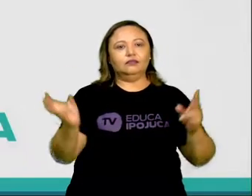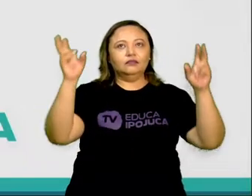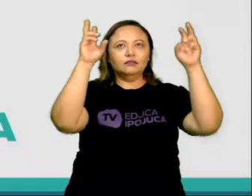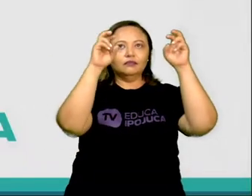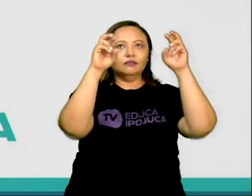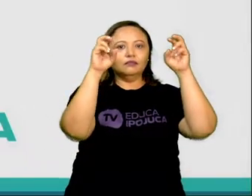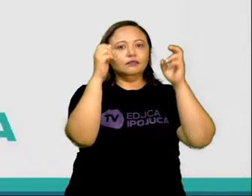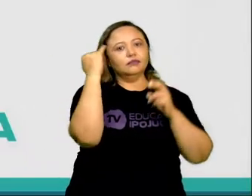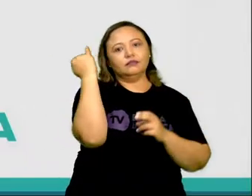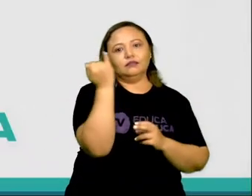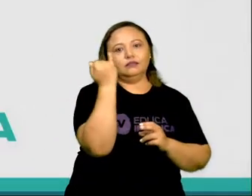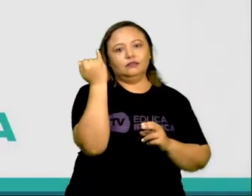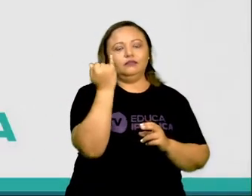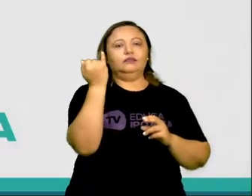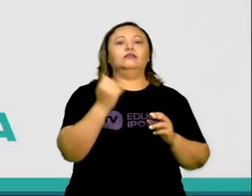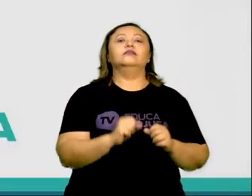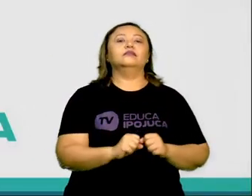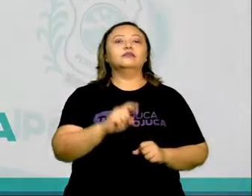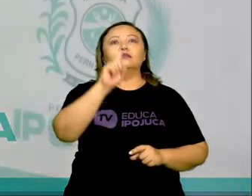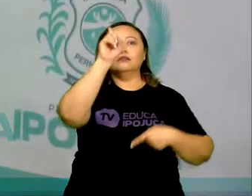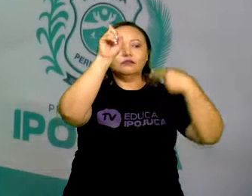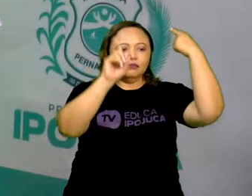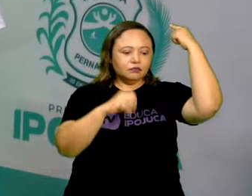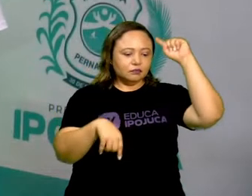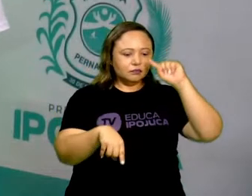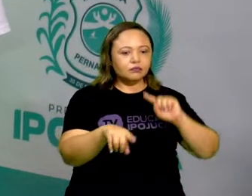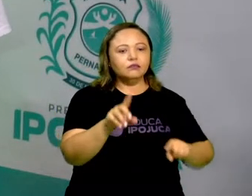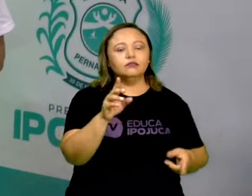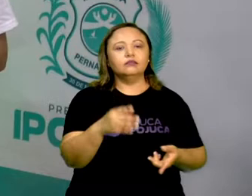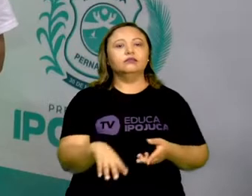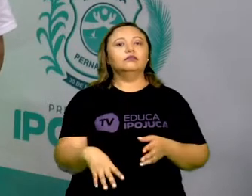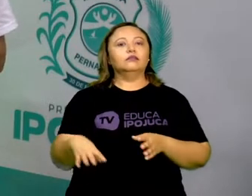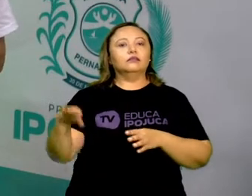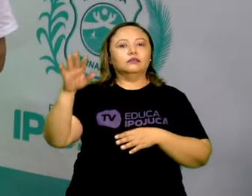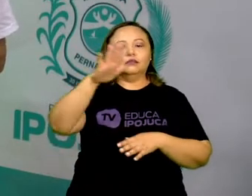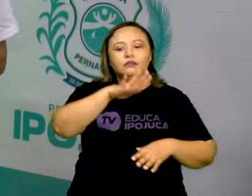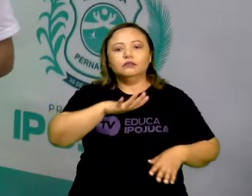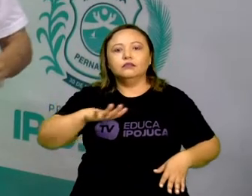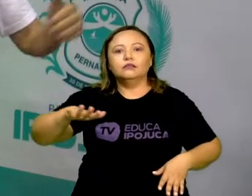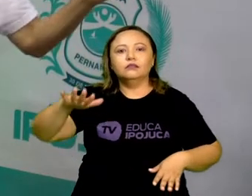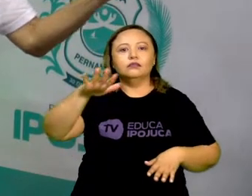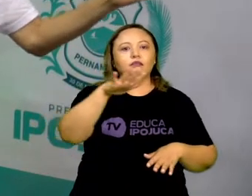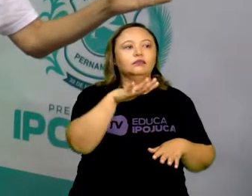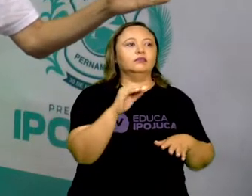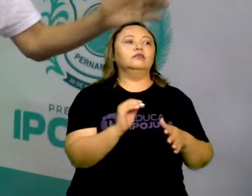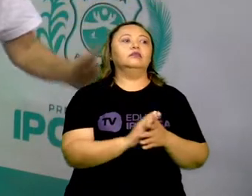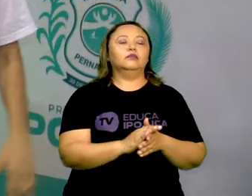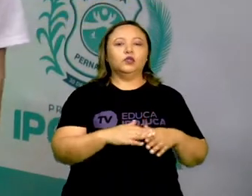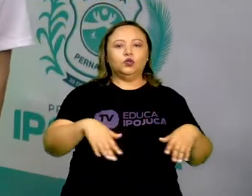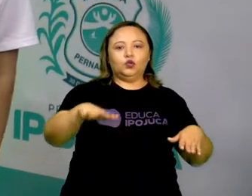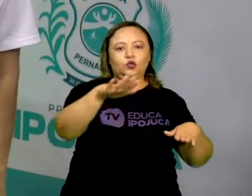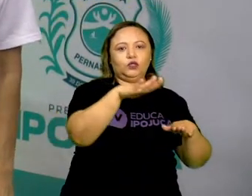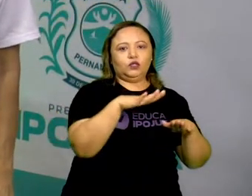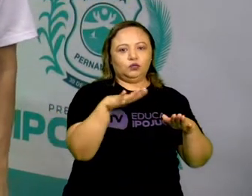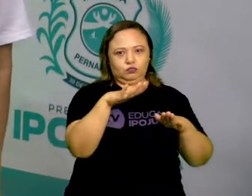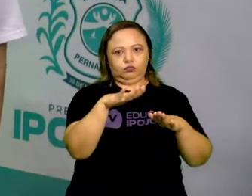estudarmos, que é orientação espacial, tá certo? Tem a ver com espaço.